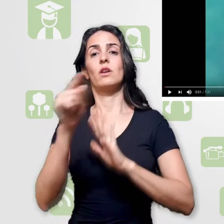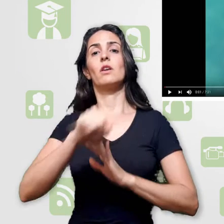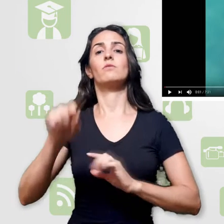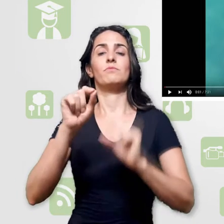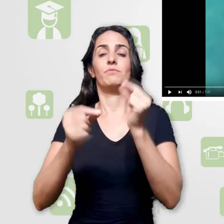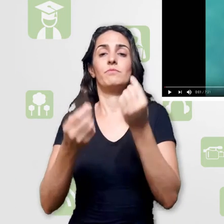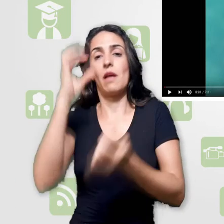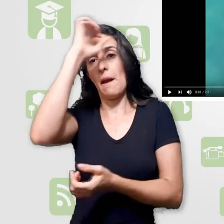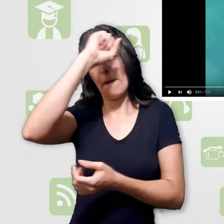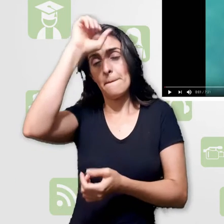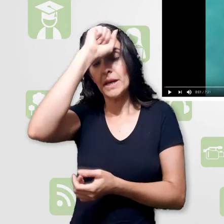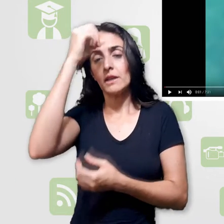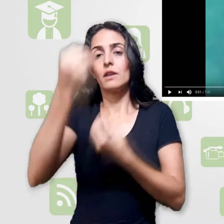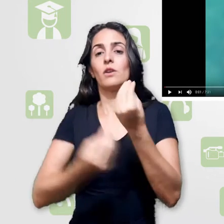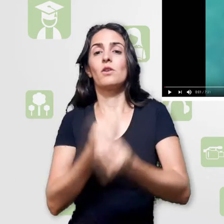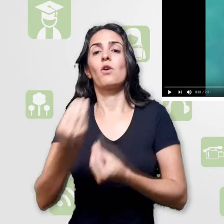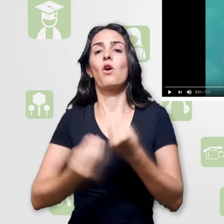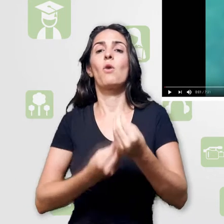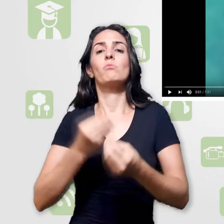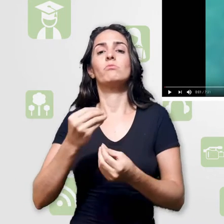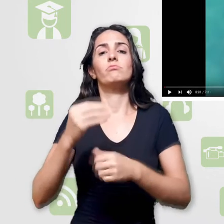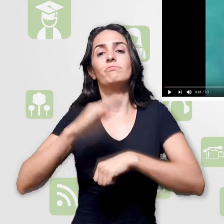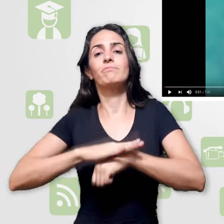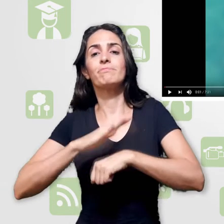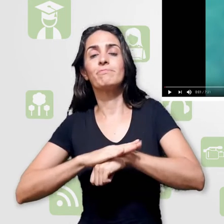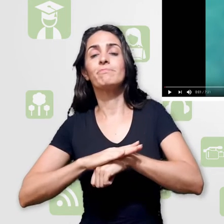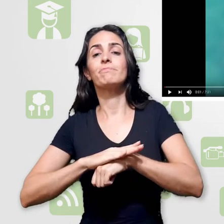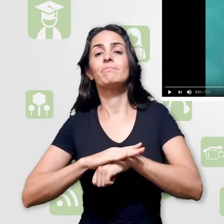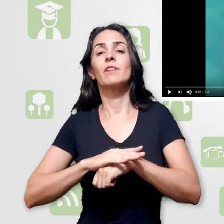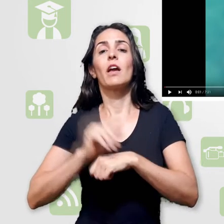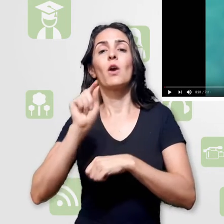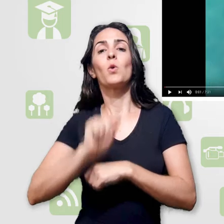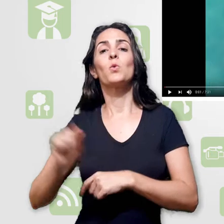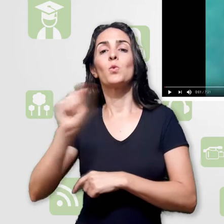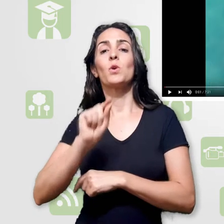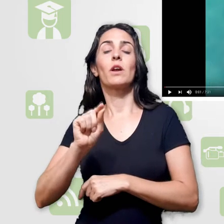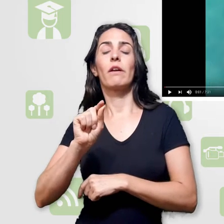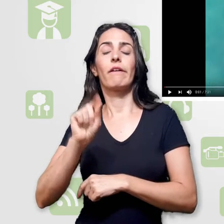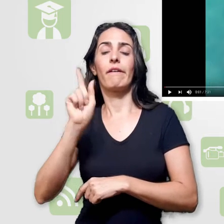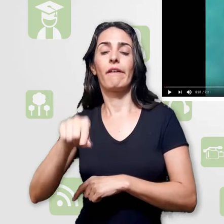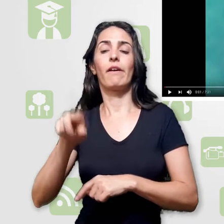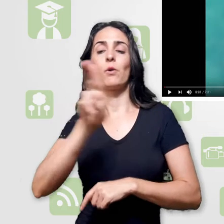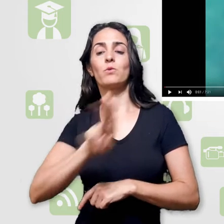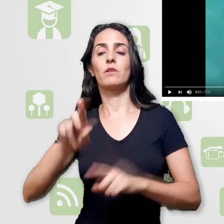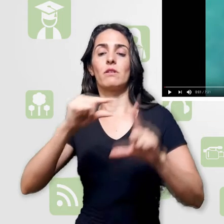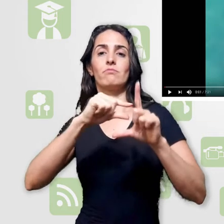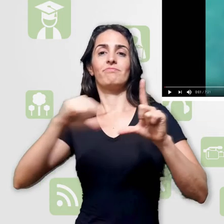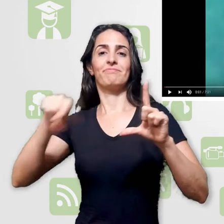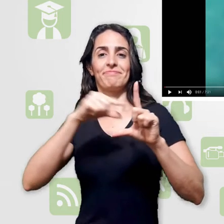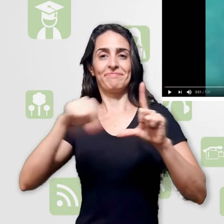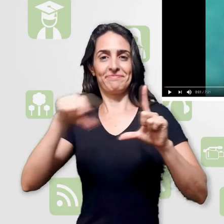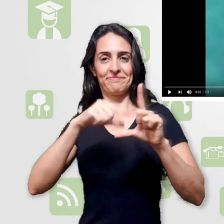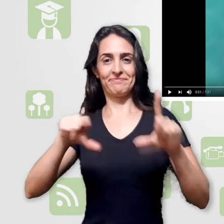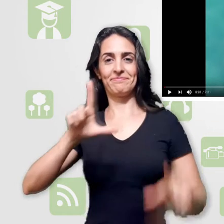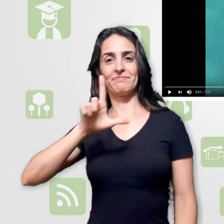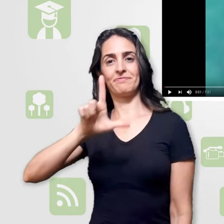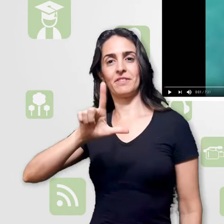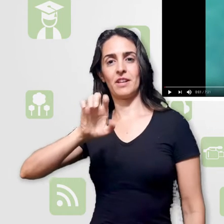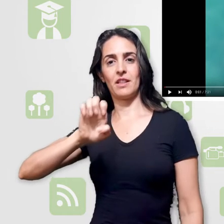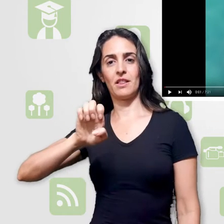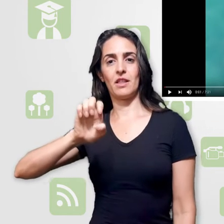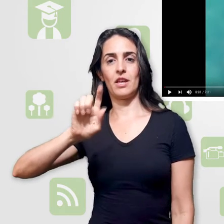Hoje eu quero mostrar pra você como você pode fazer pra poder ativar o recurso de legenda do YouTube,